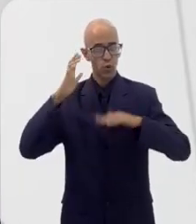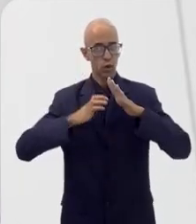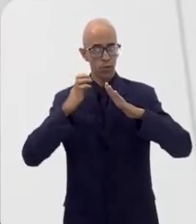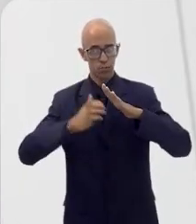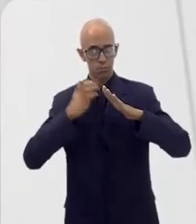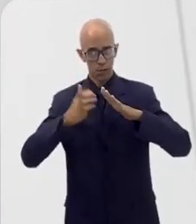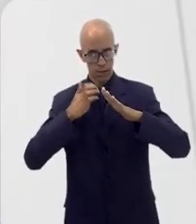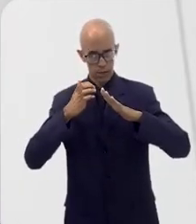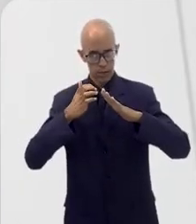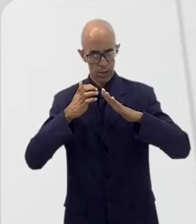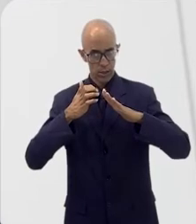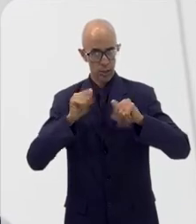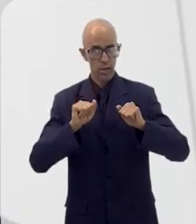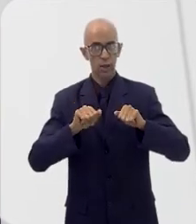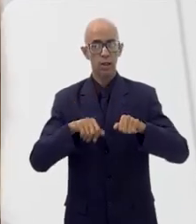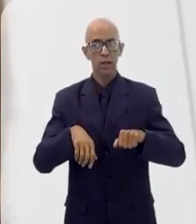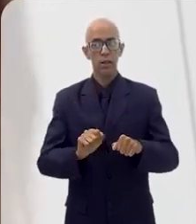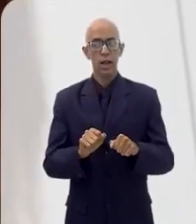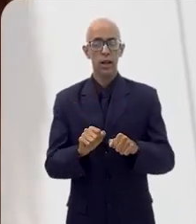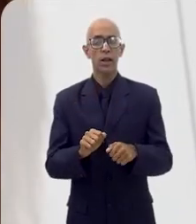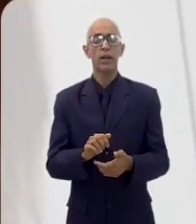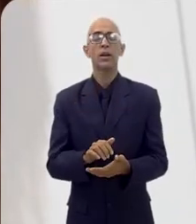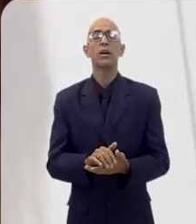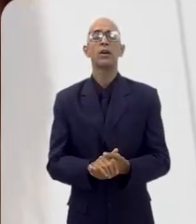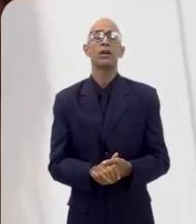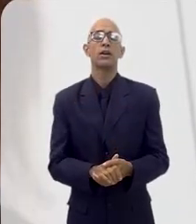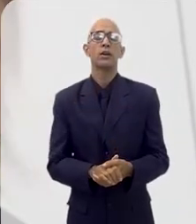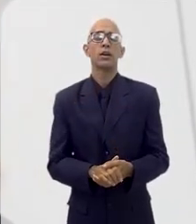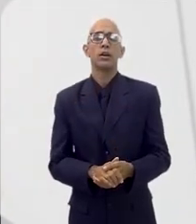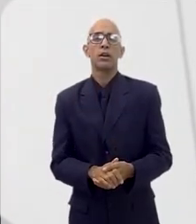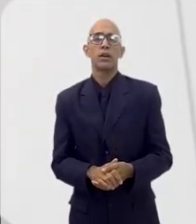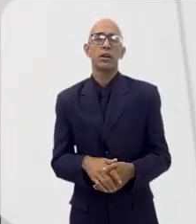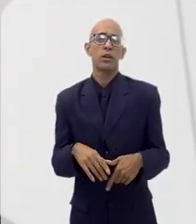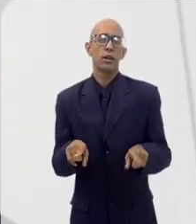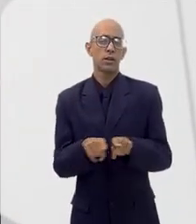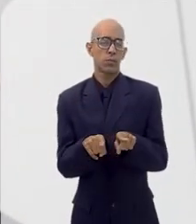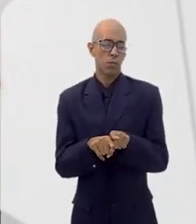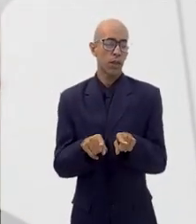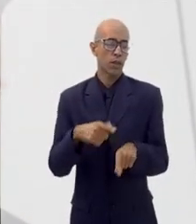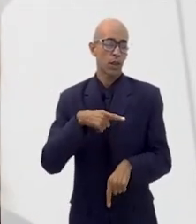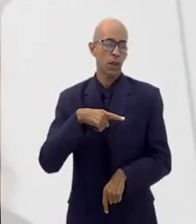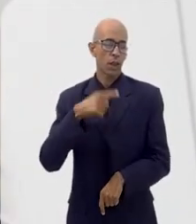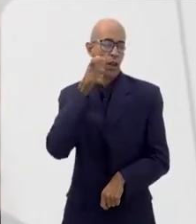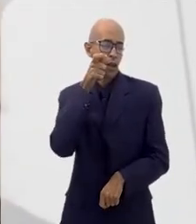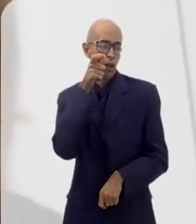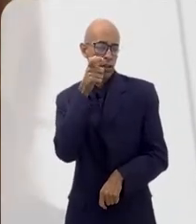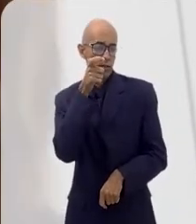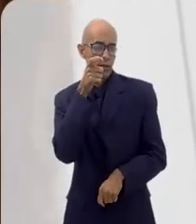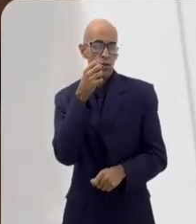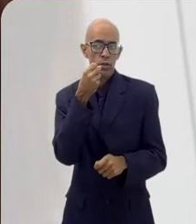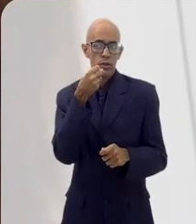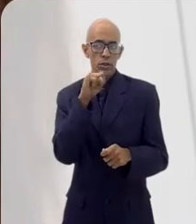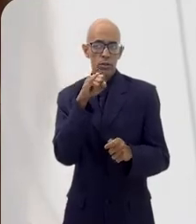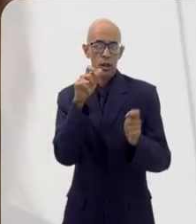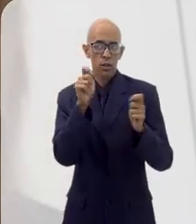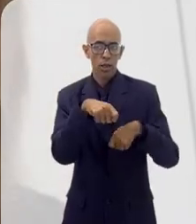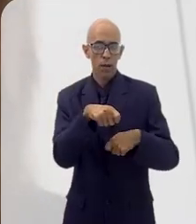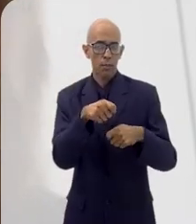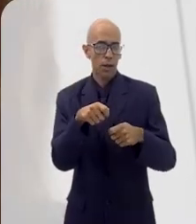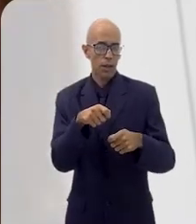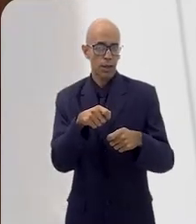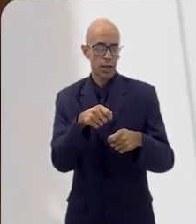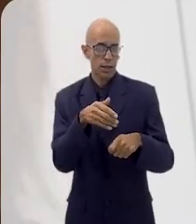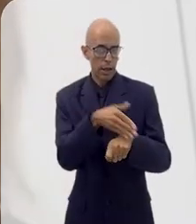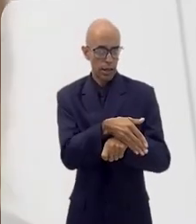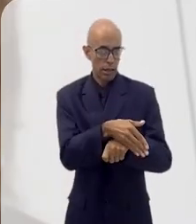de ser o consumidor e passar a ser um prosumidor. Ele já começa a ficar atento também, se ele pode entrar no mercado livre, que é um passo